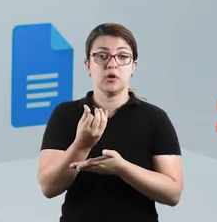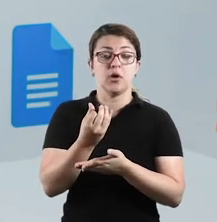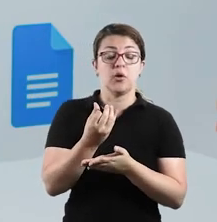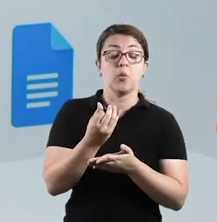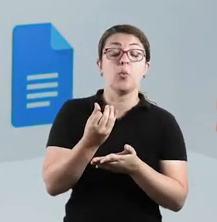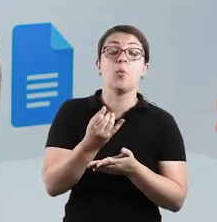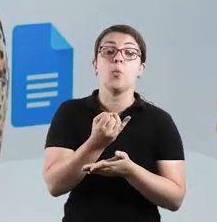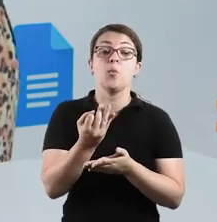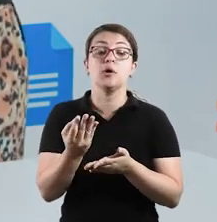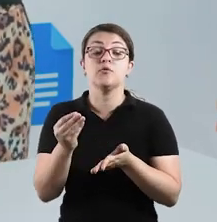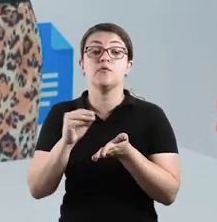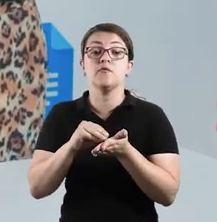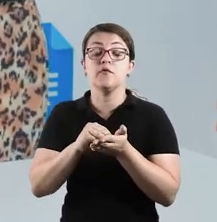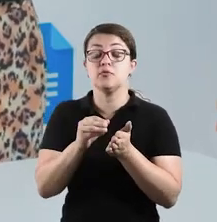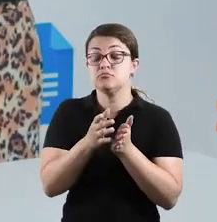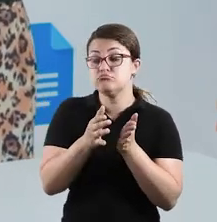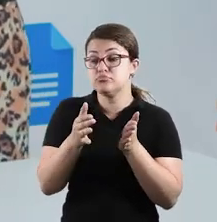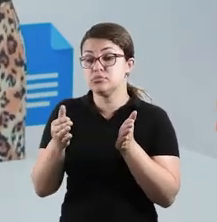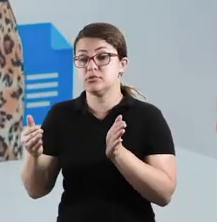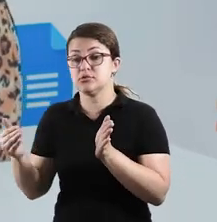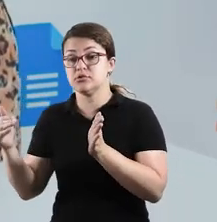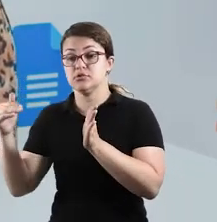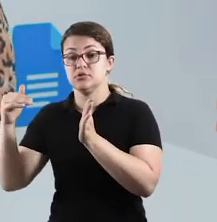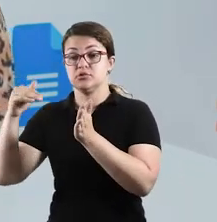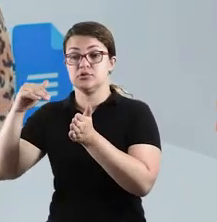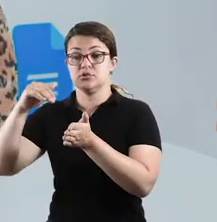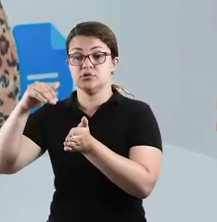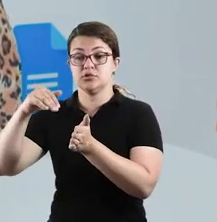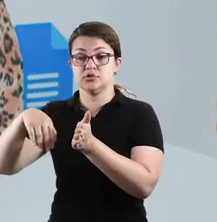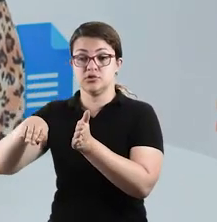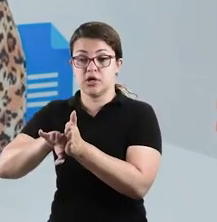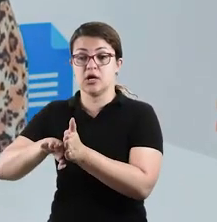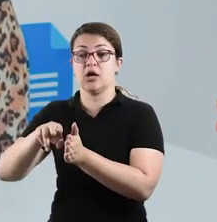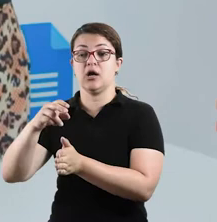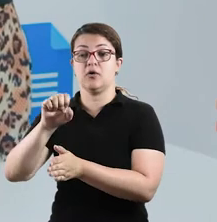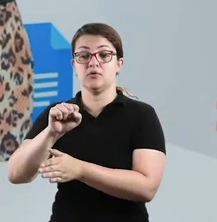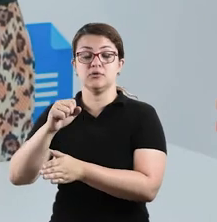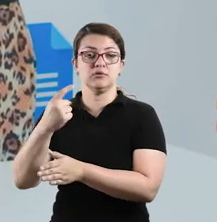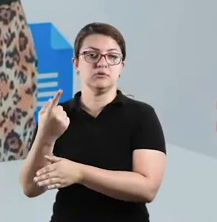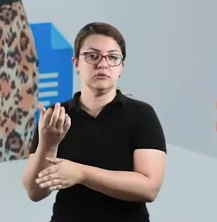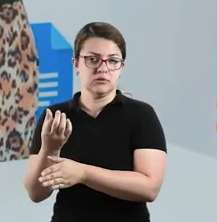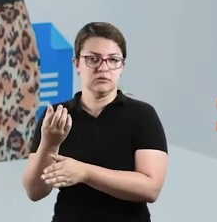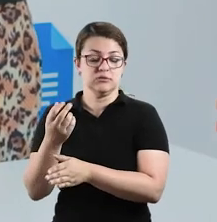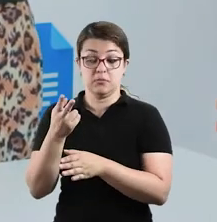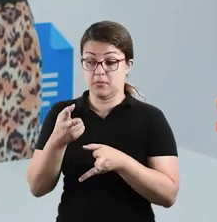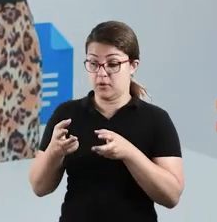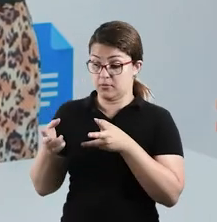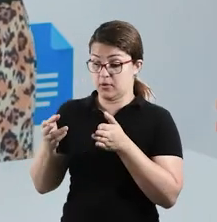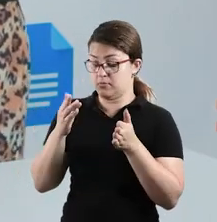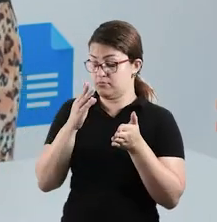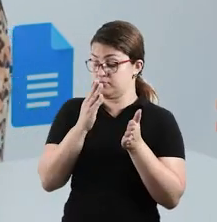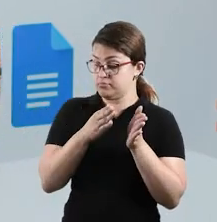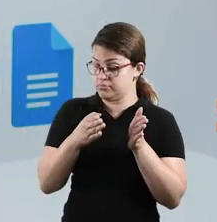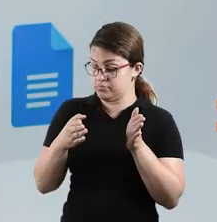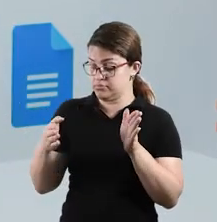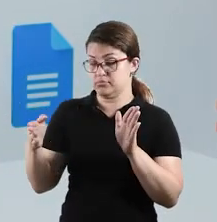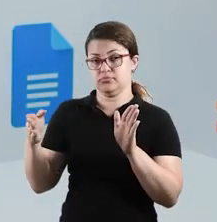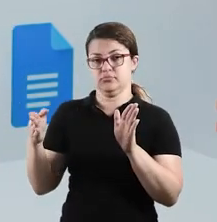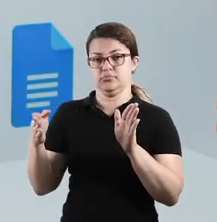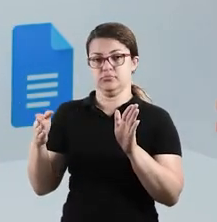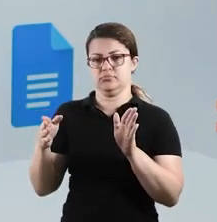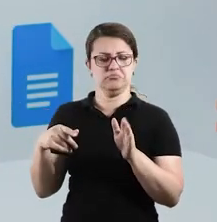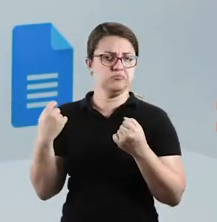vai analisar o painel e vai perceber que todos os tipos de senha, eles respeitam uma sequência numérica. E aí você vai descobrir qual é essa